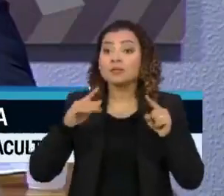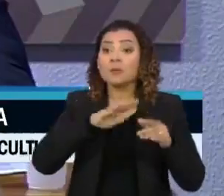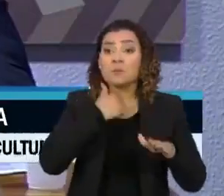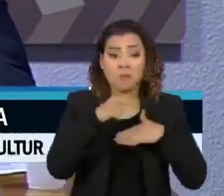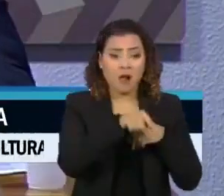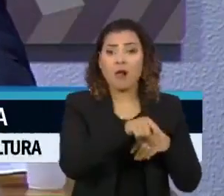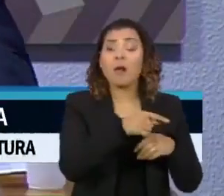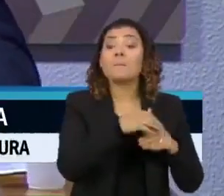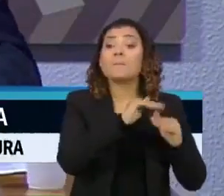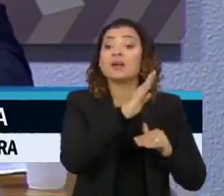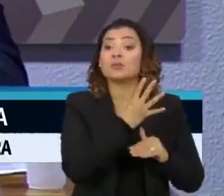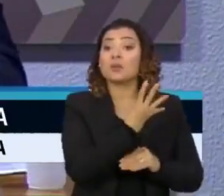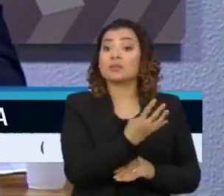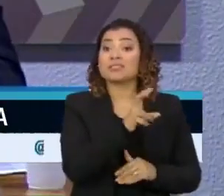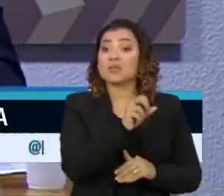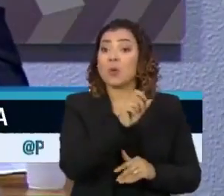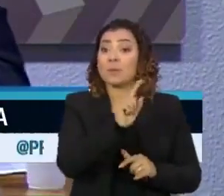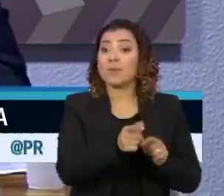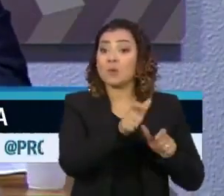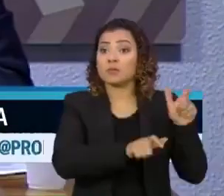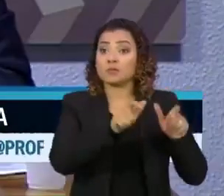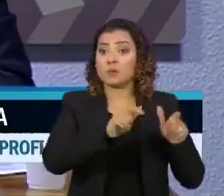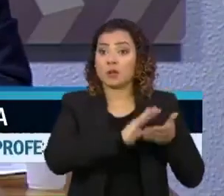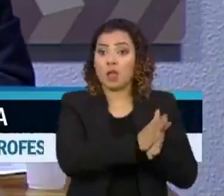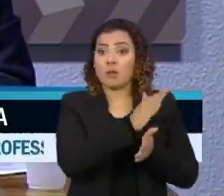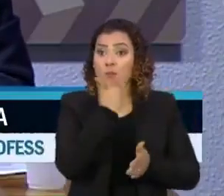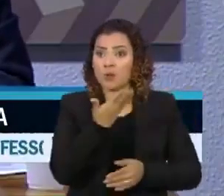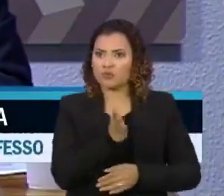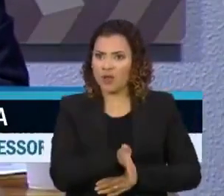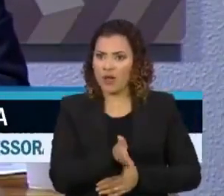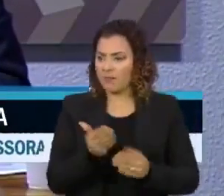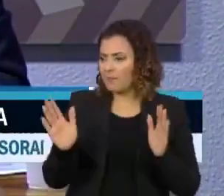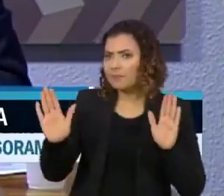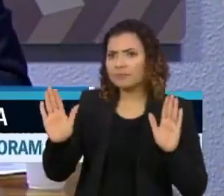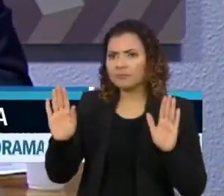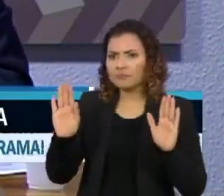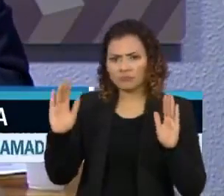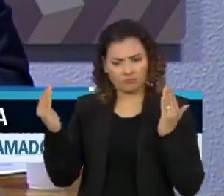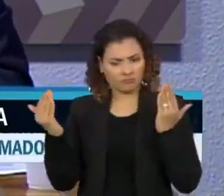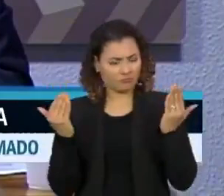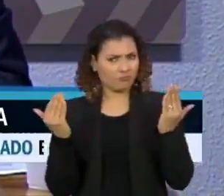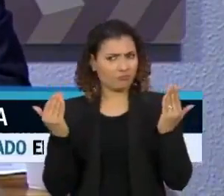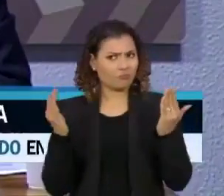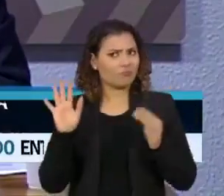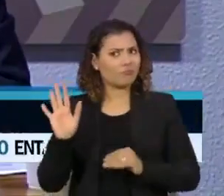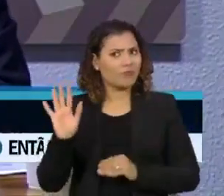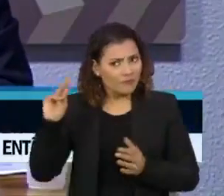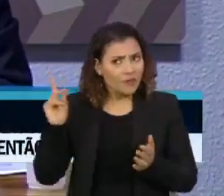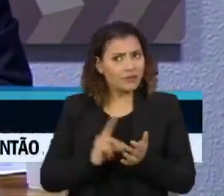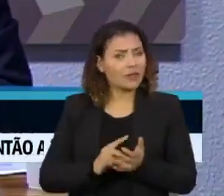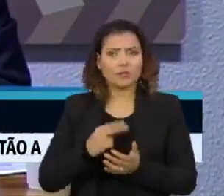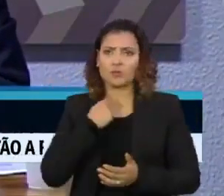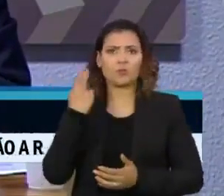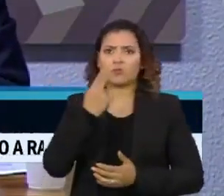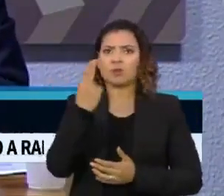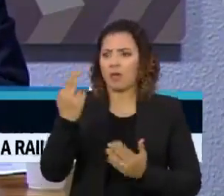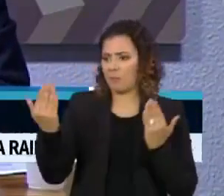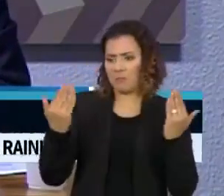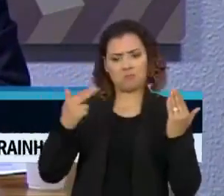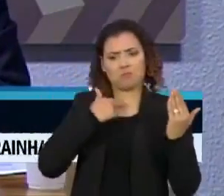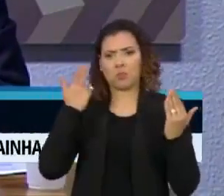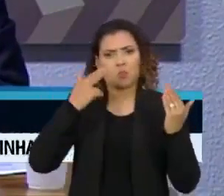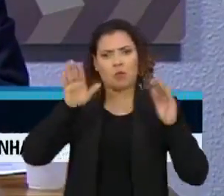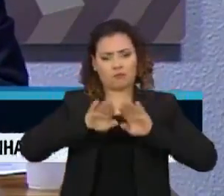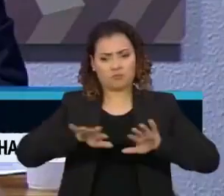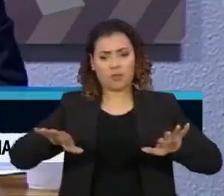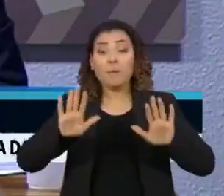mais de 450 mil pessoas. Não podemos dizer, e por isso não há prejulgamento,